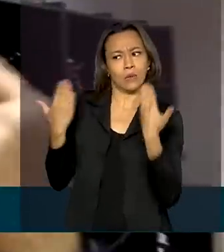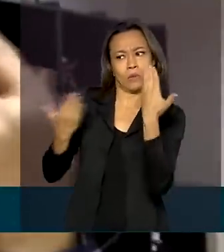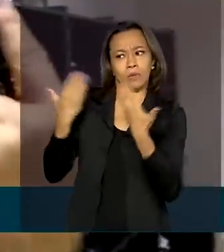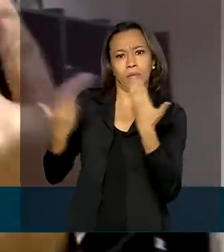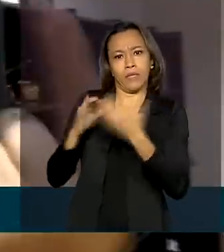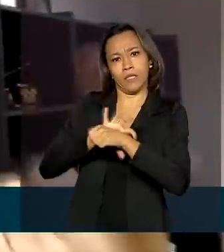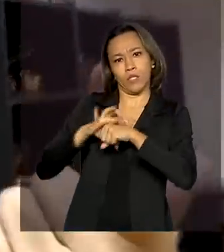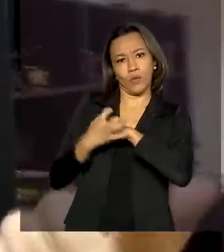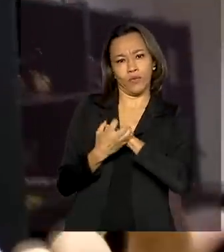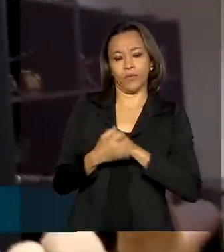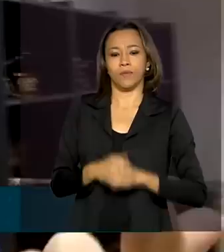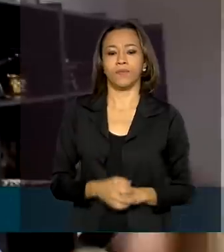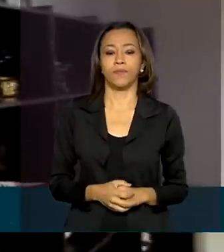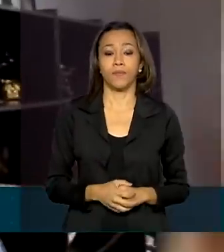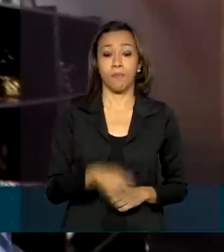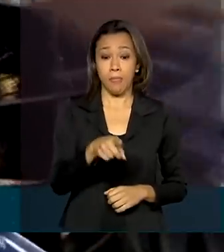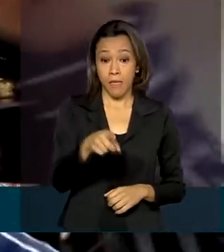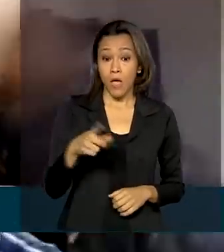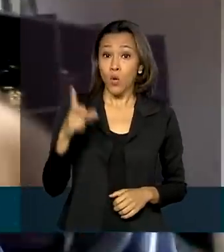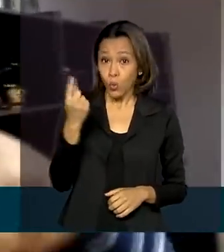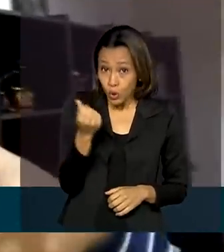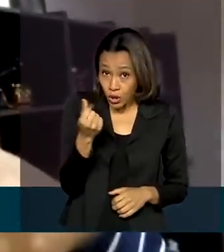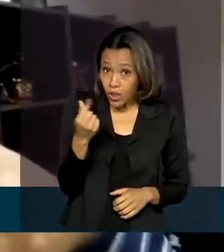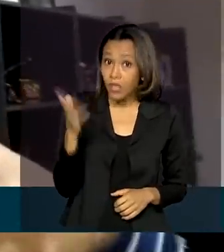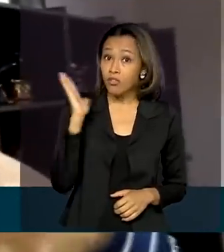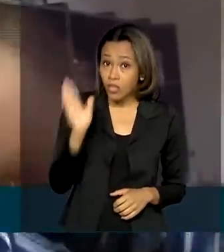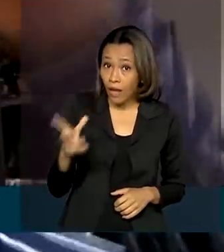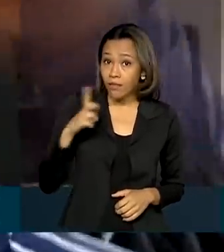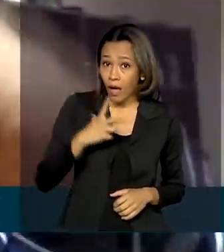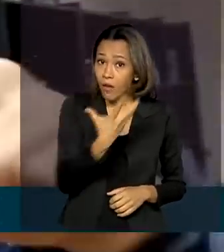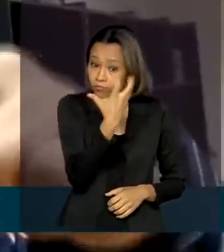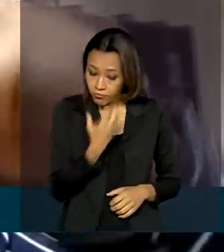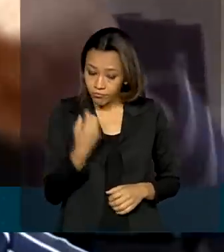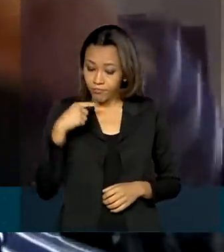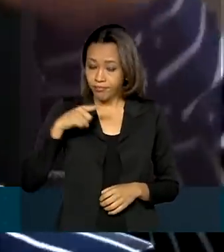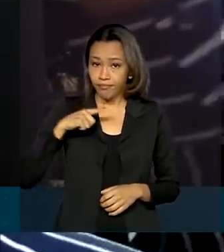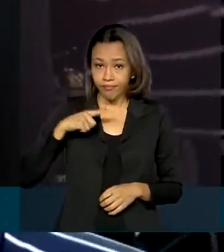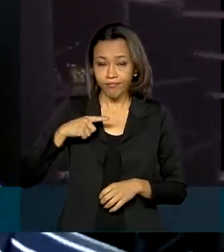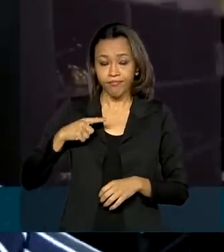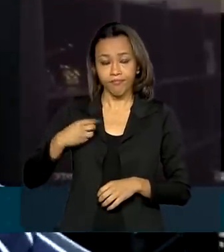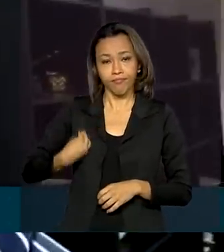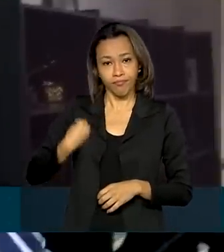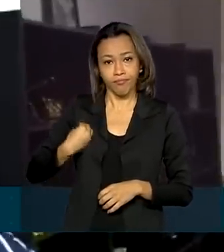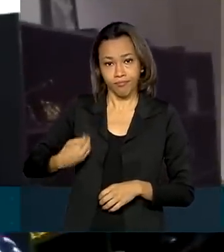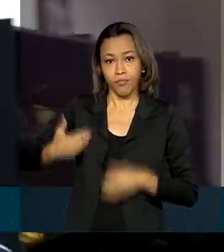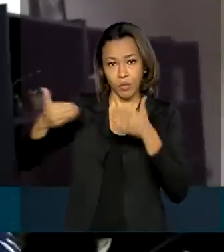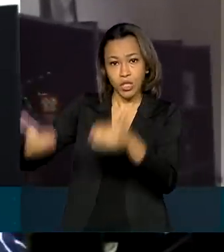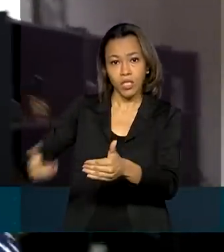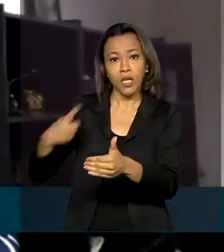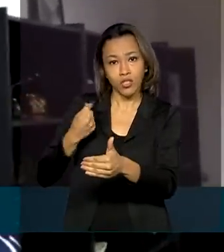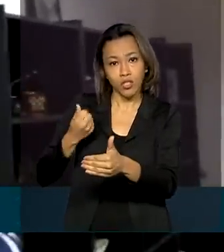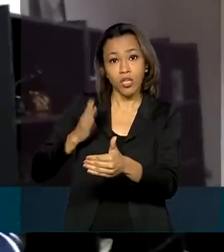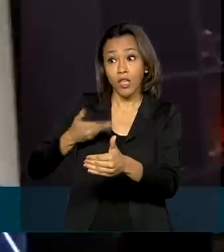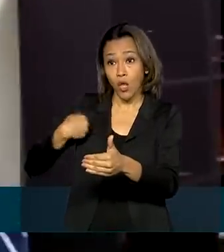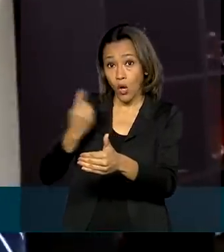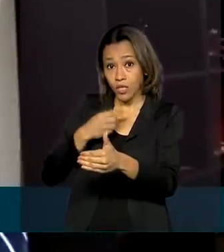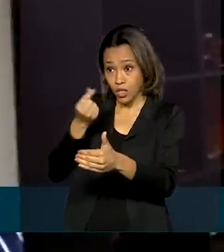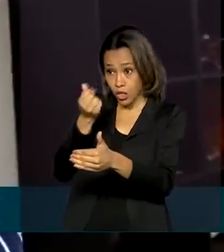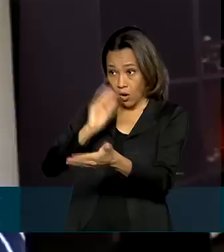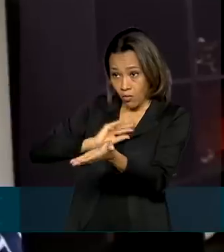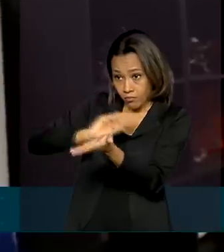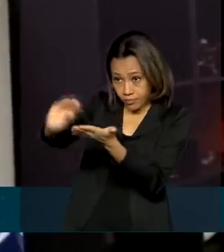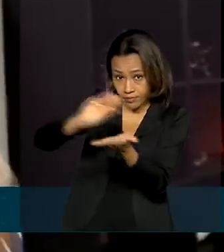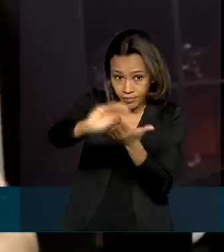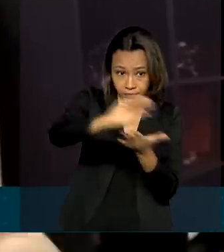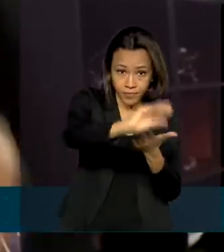Este dinheiro já está disponível, está aqui no nosso ministério. Nós vamos repassar direto para as instituições. A